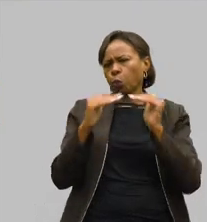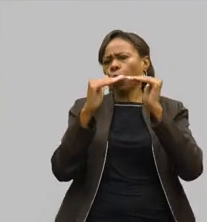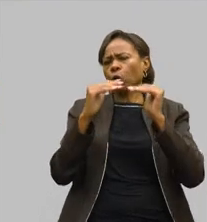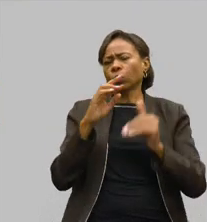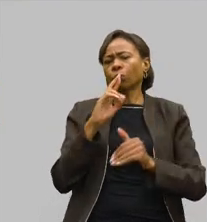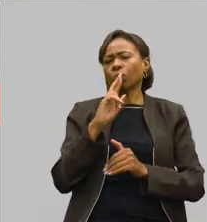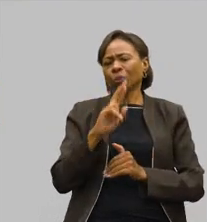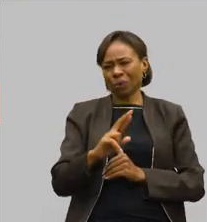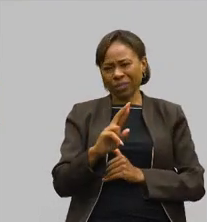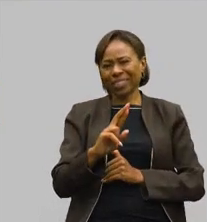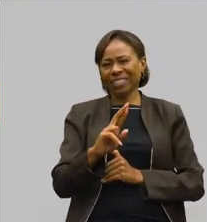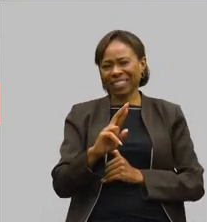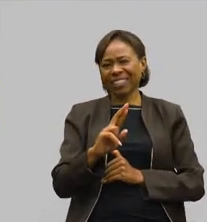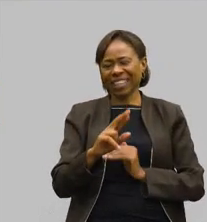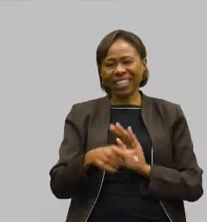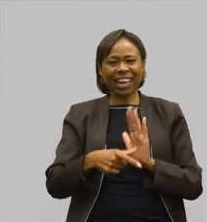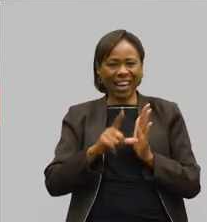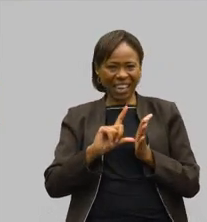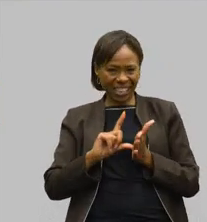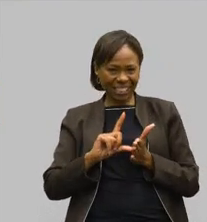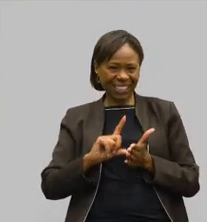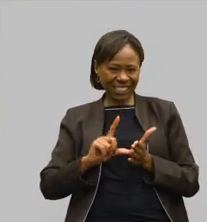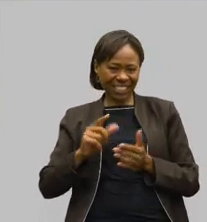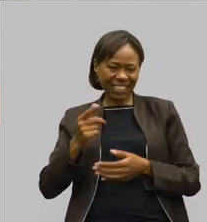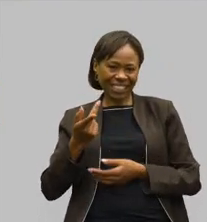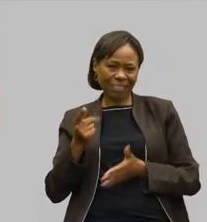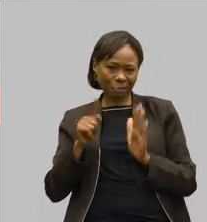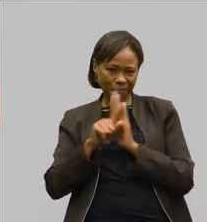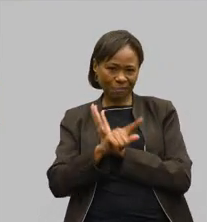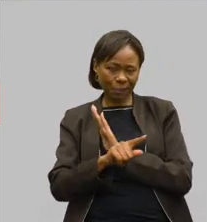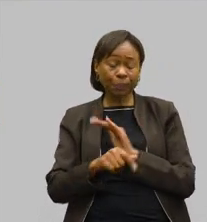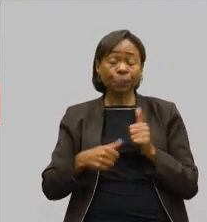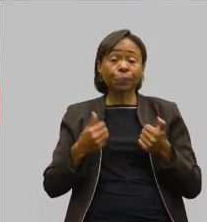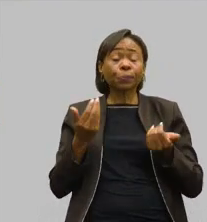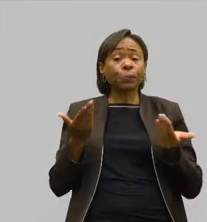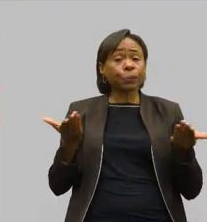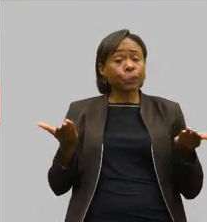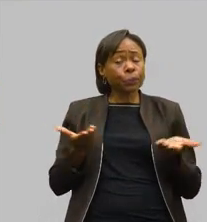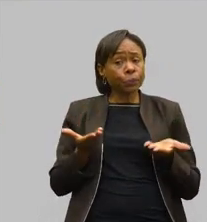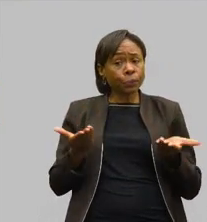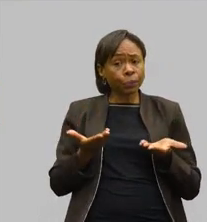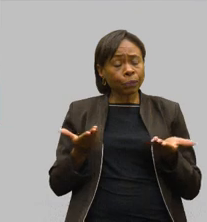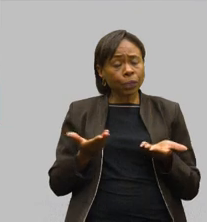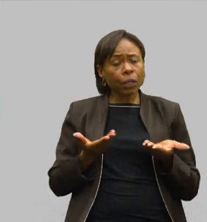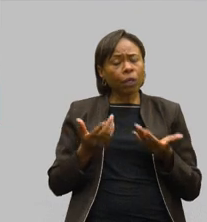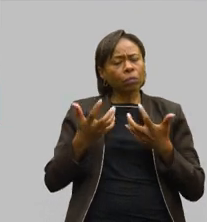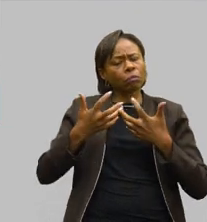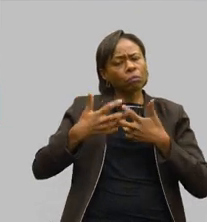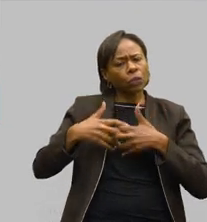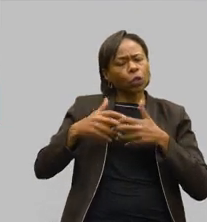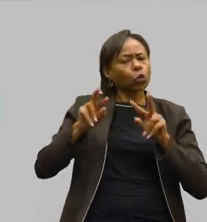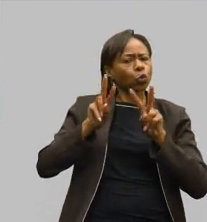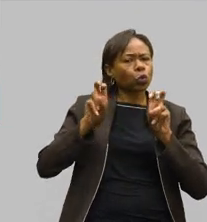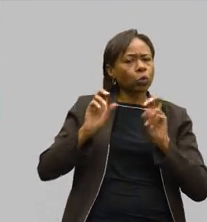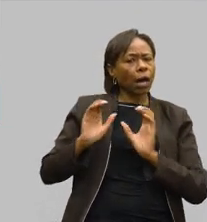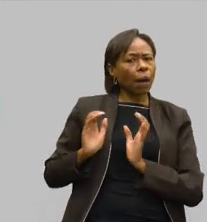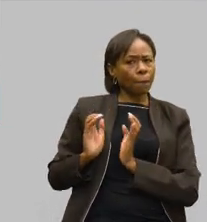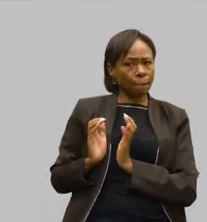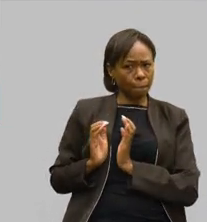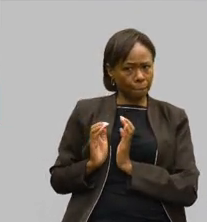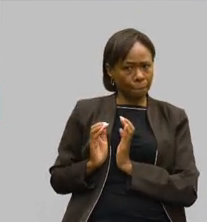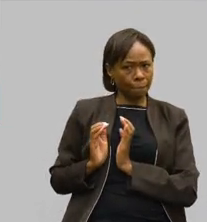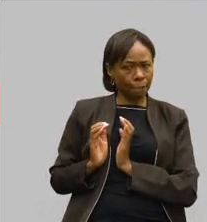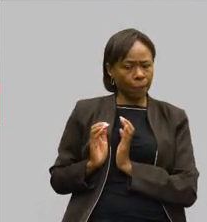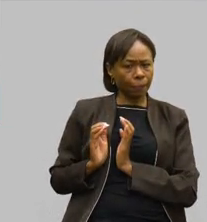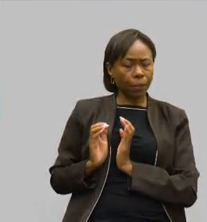questionamentos do início, do meio da tarde e agora eu queria fazer uma ponderação sobre as APAES. É um incômodo